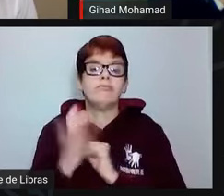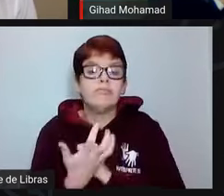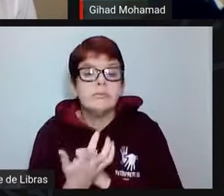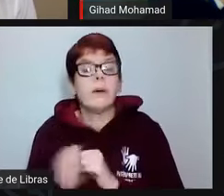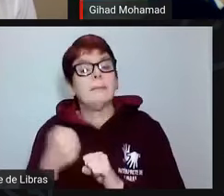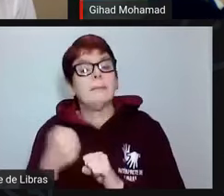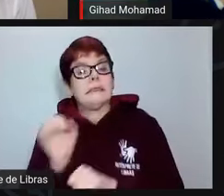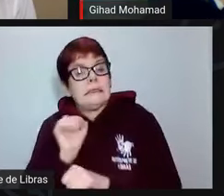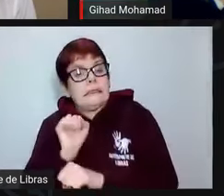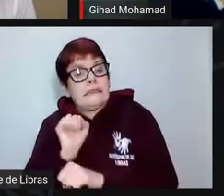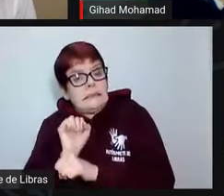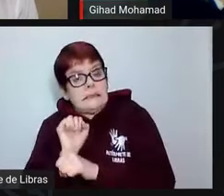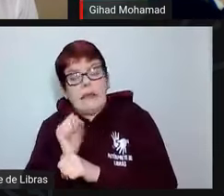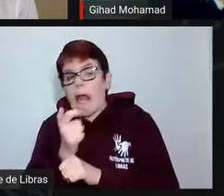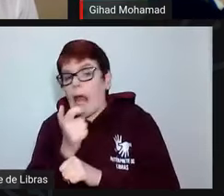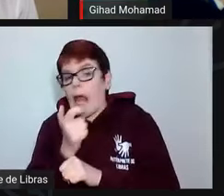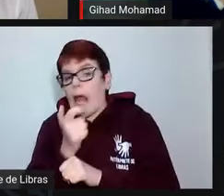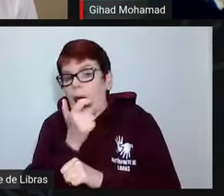não está,